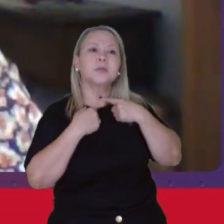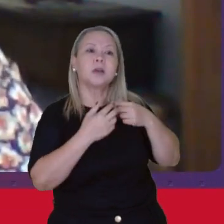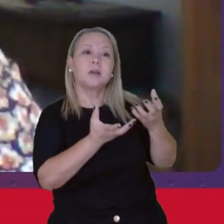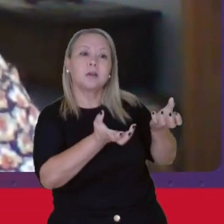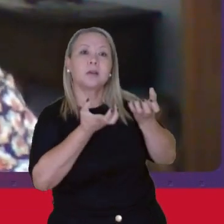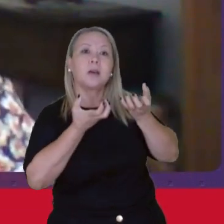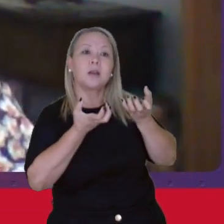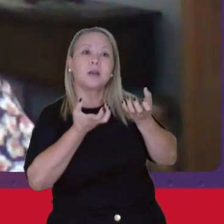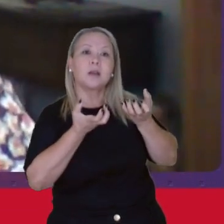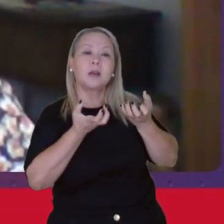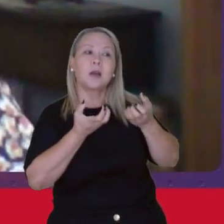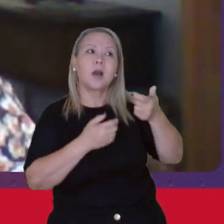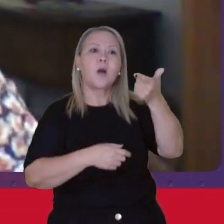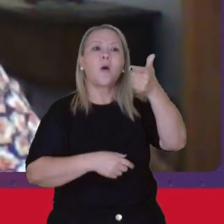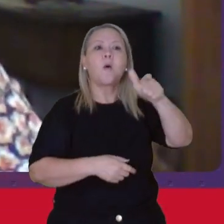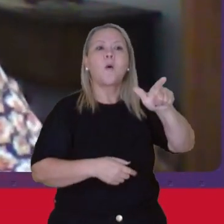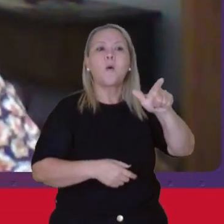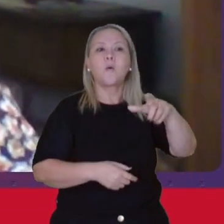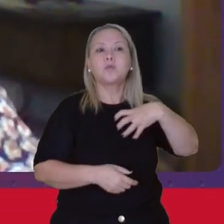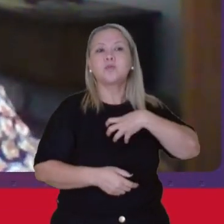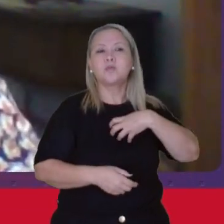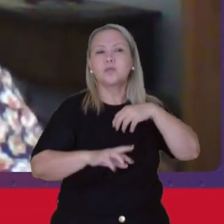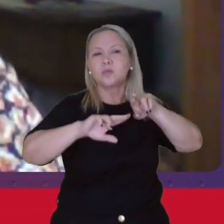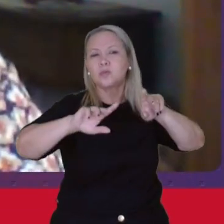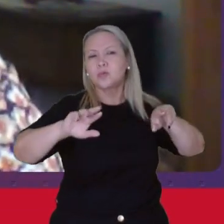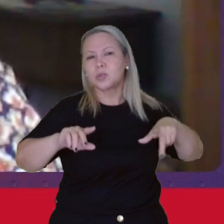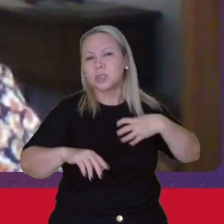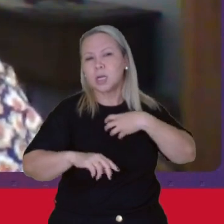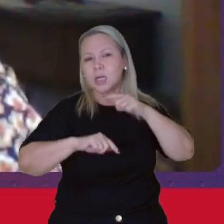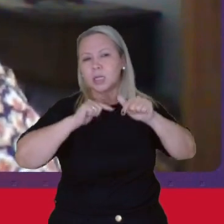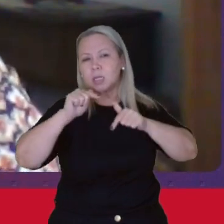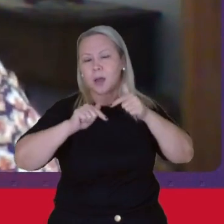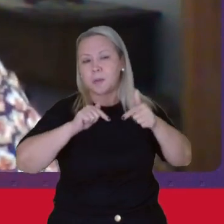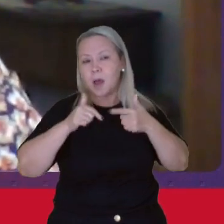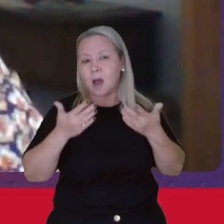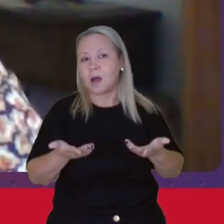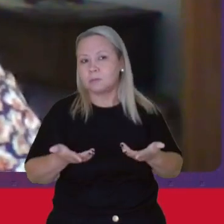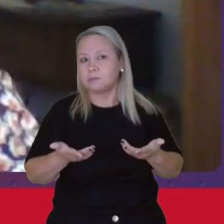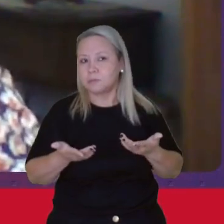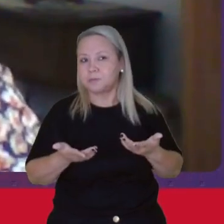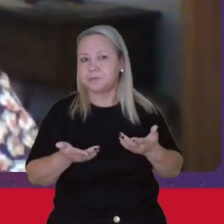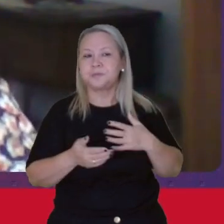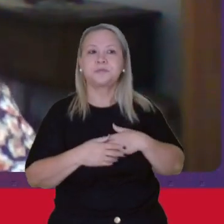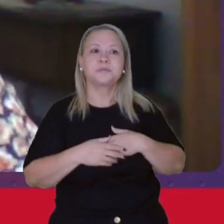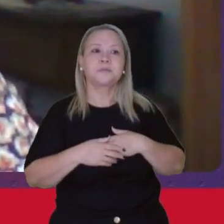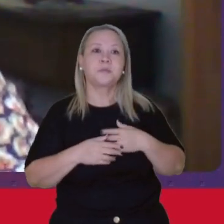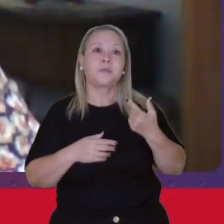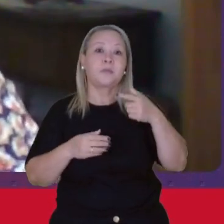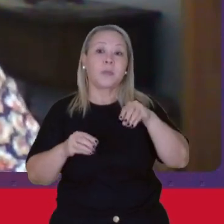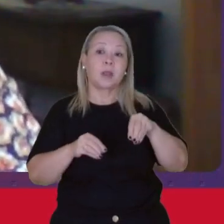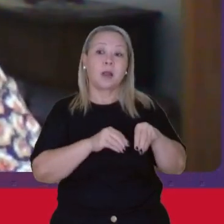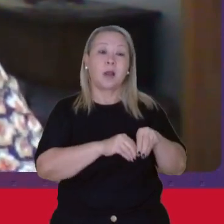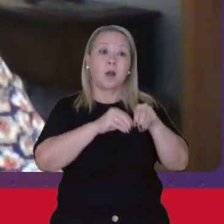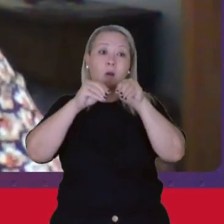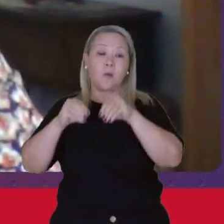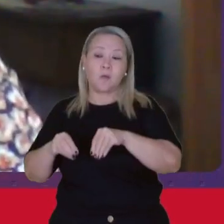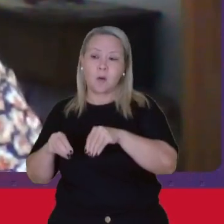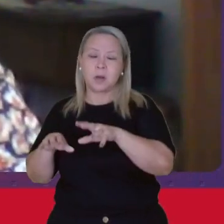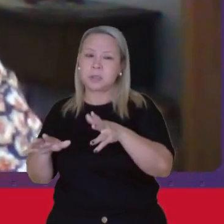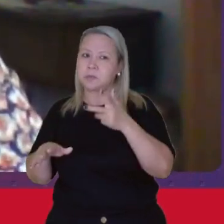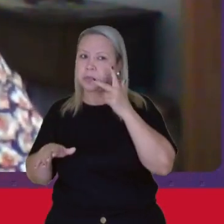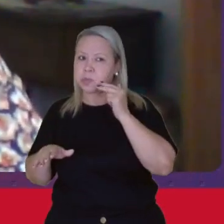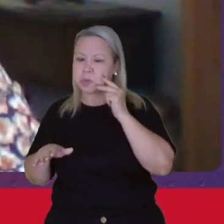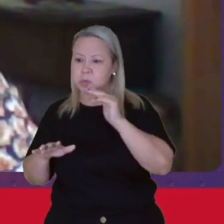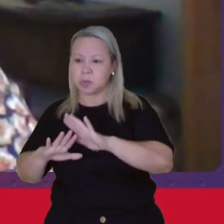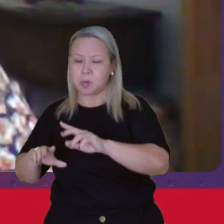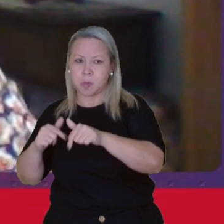Em busca de outras formas de trabalho Outras formas de expressão do trabalho Fora dos circuitos mercantis Uma